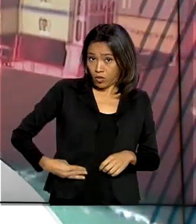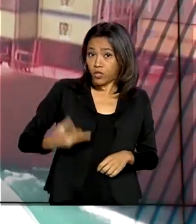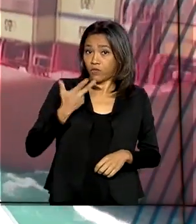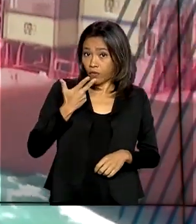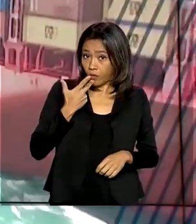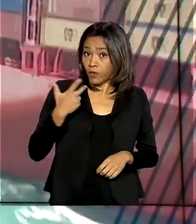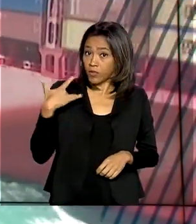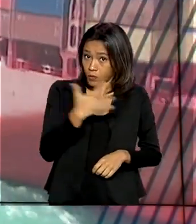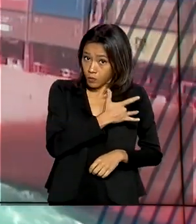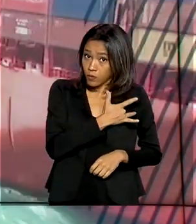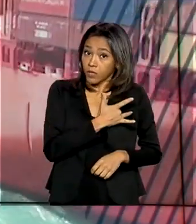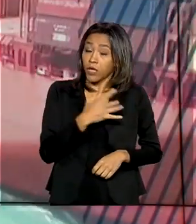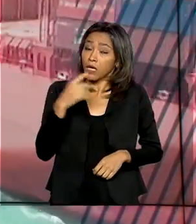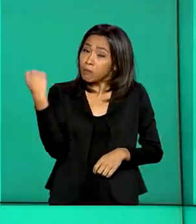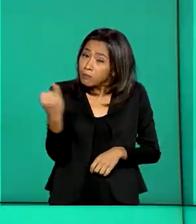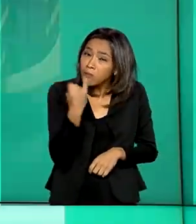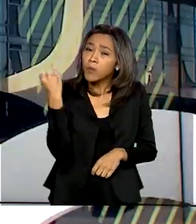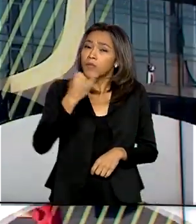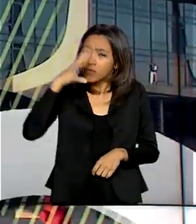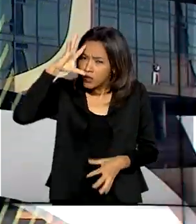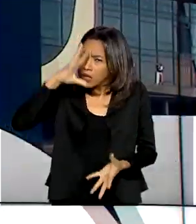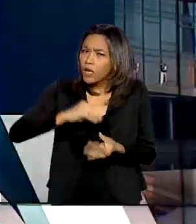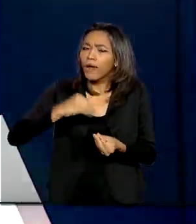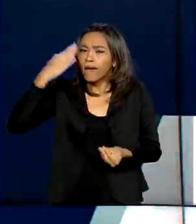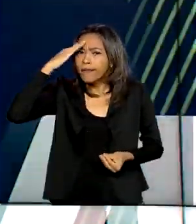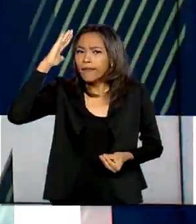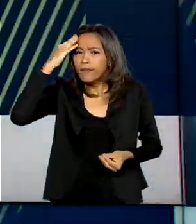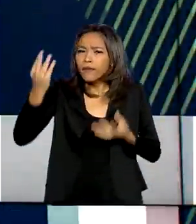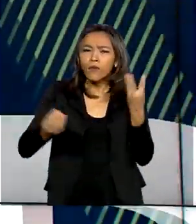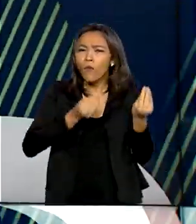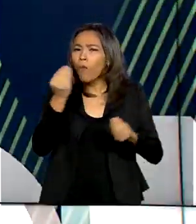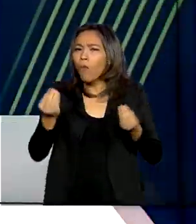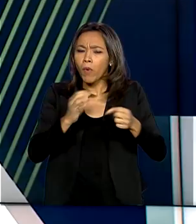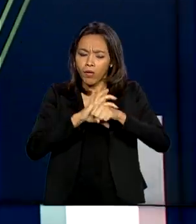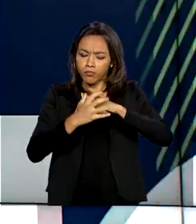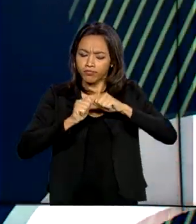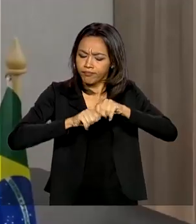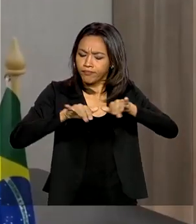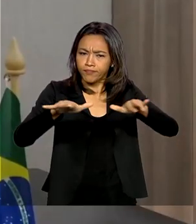fundamental entender a doença e a evolução da Covid-19.